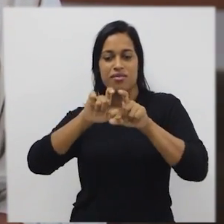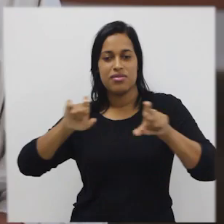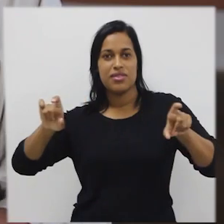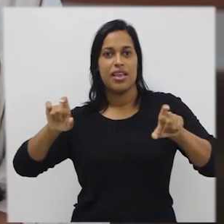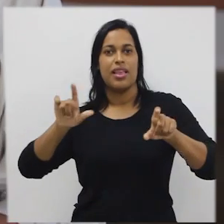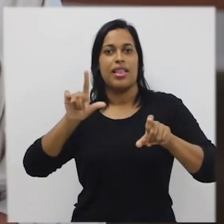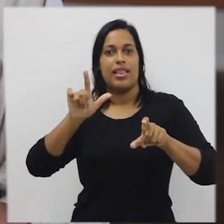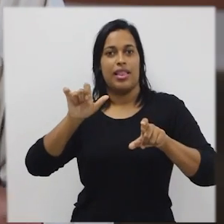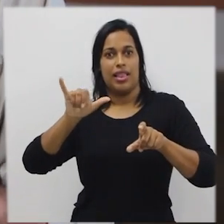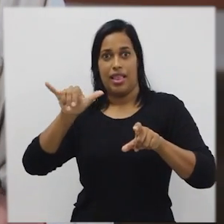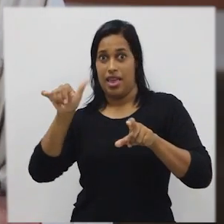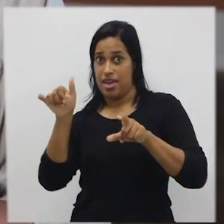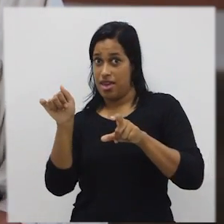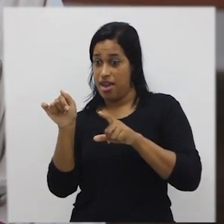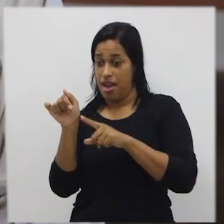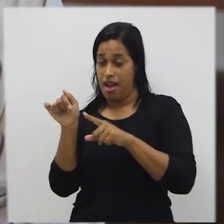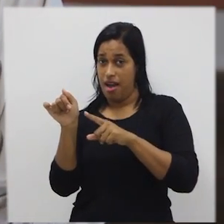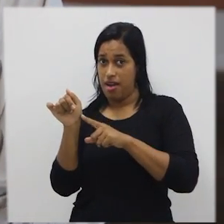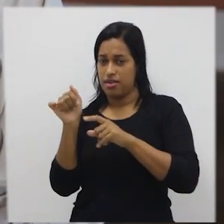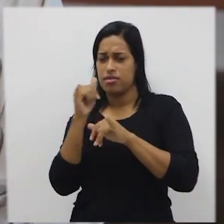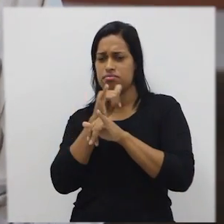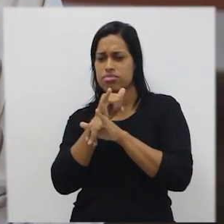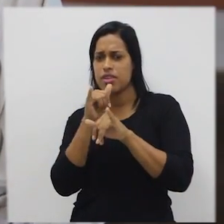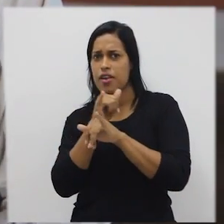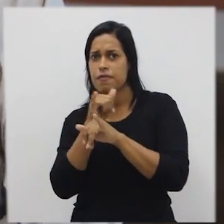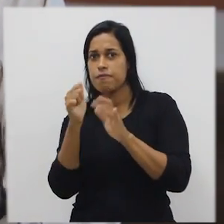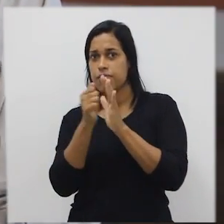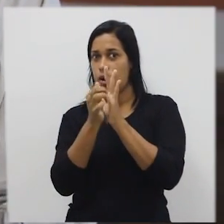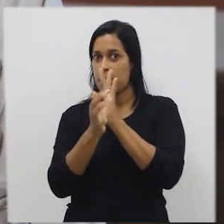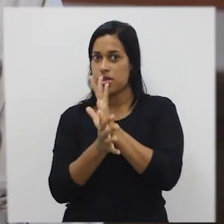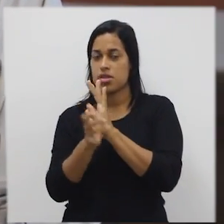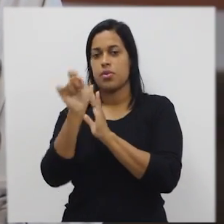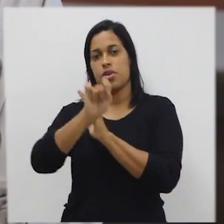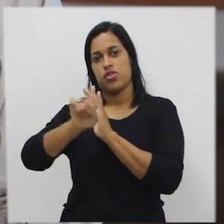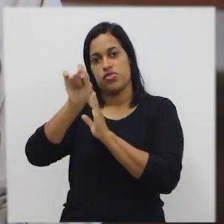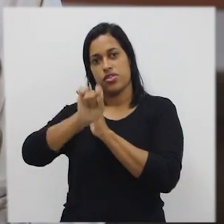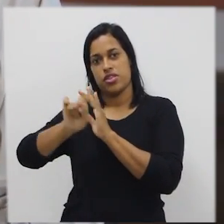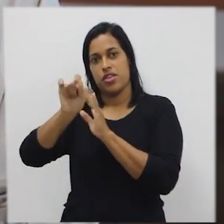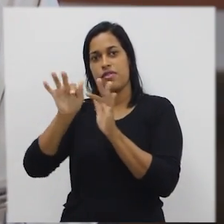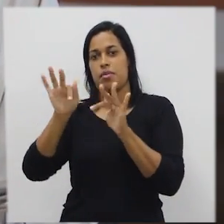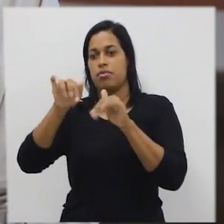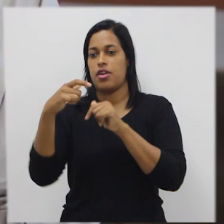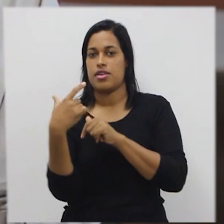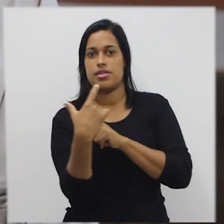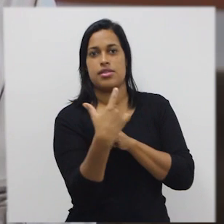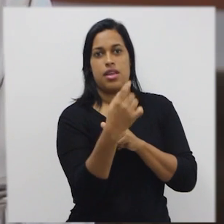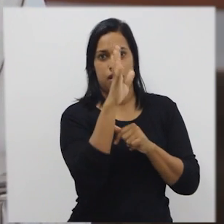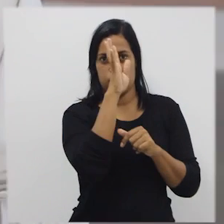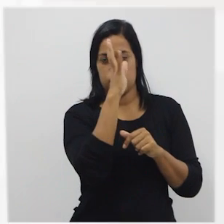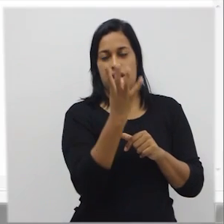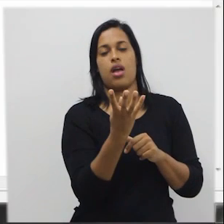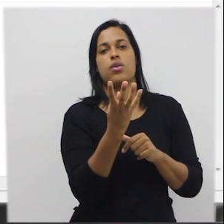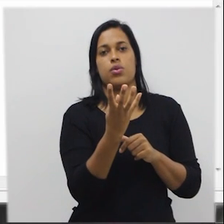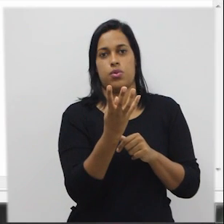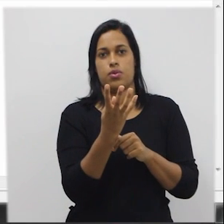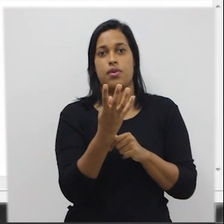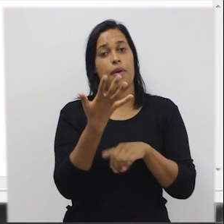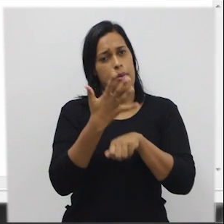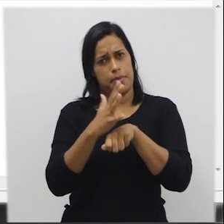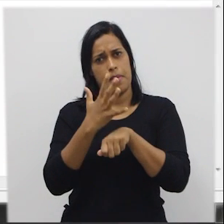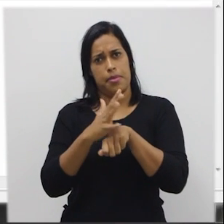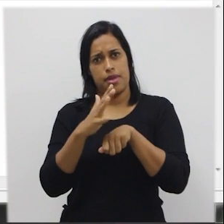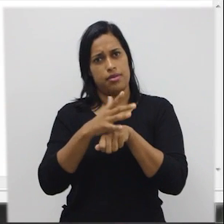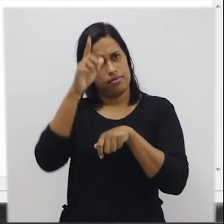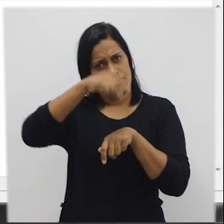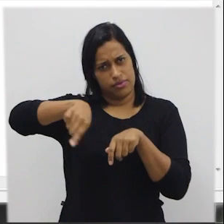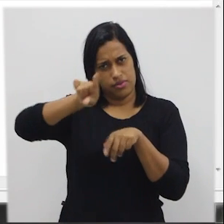ajudar no processamento e escreva para a saída de dados. Vamos para a prática. Nessa parte